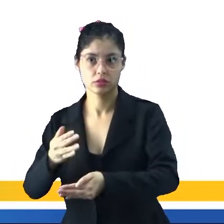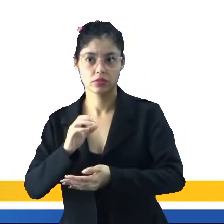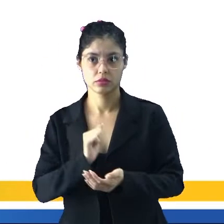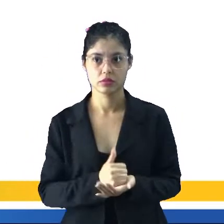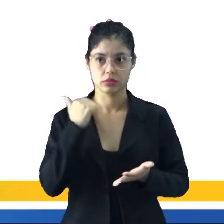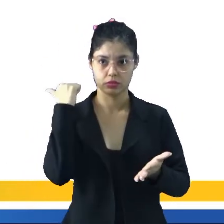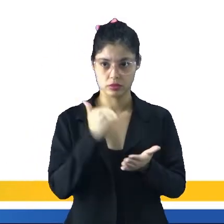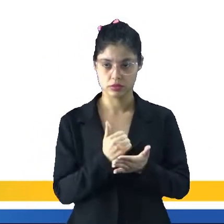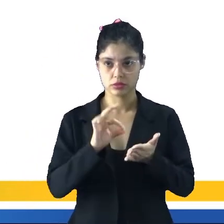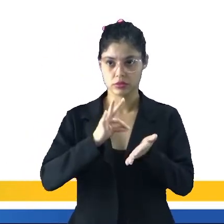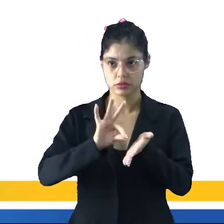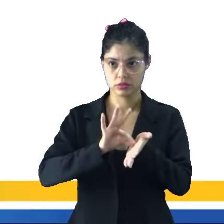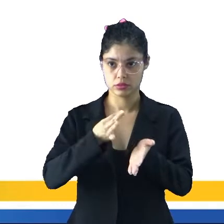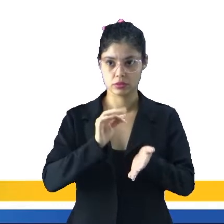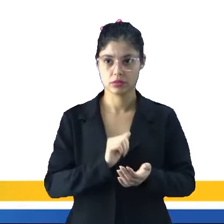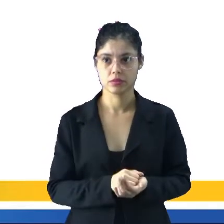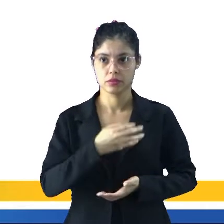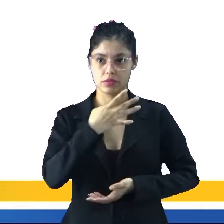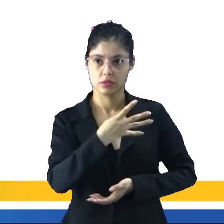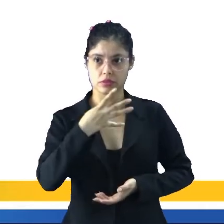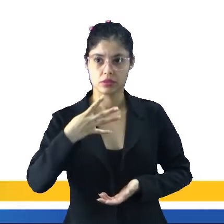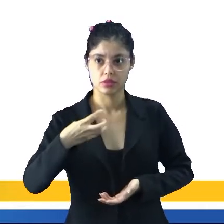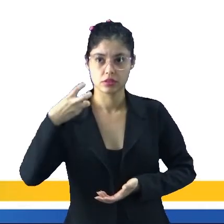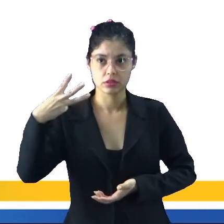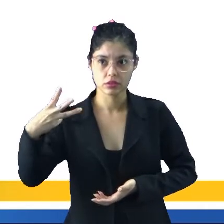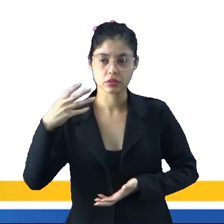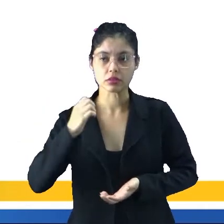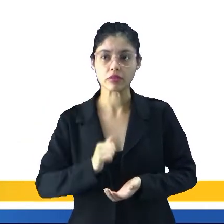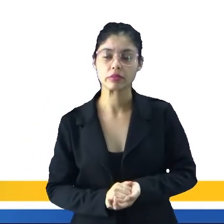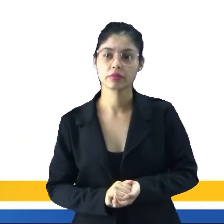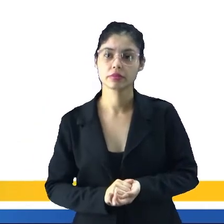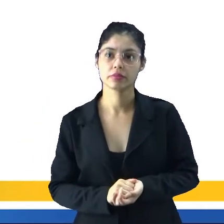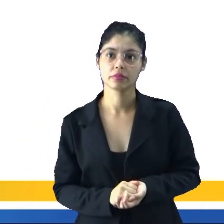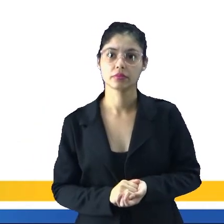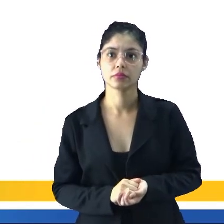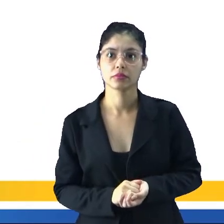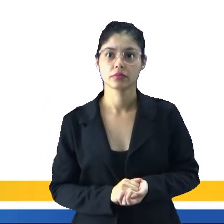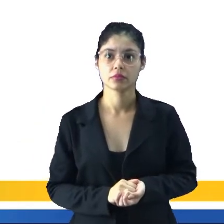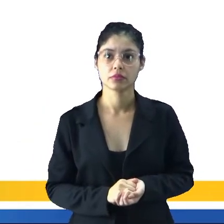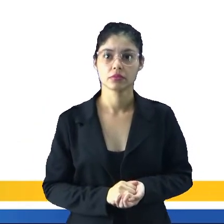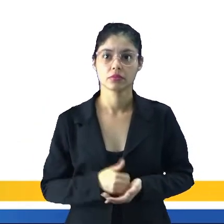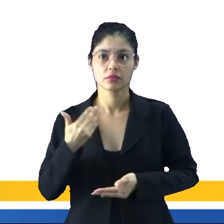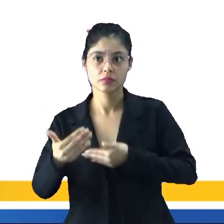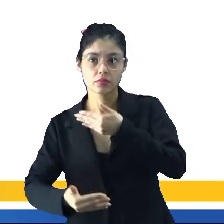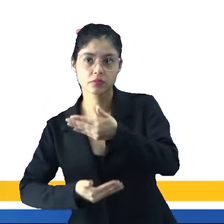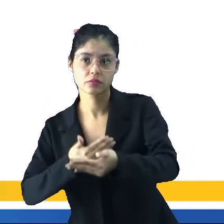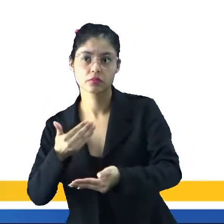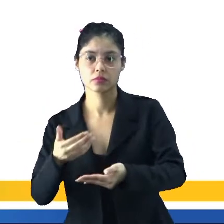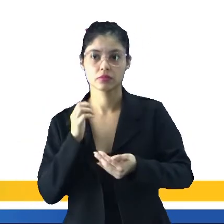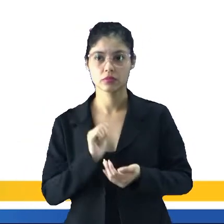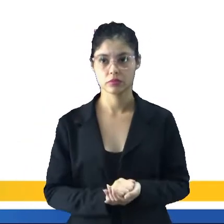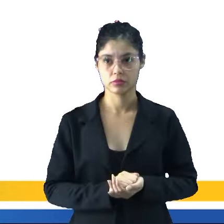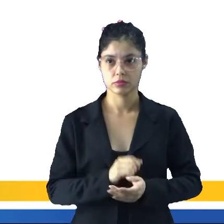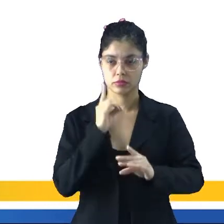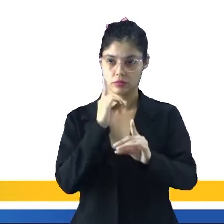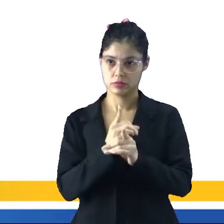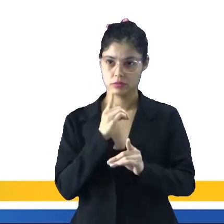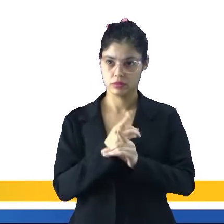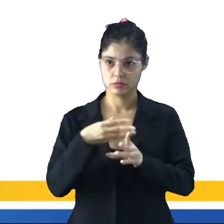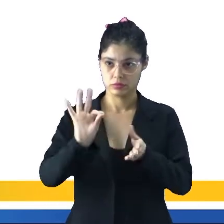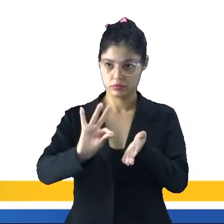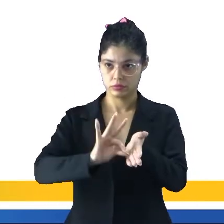processos demarcatórios, dentre os quais, 443 tratam-se de áreas cujos processos de